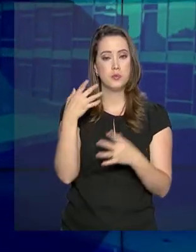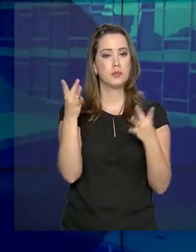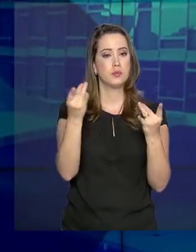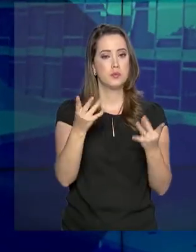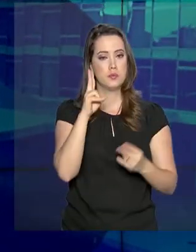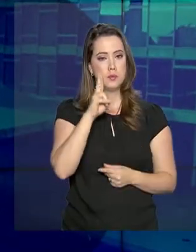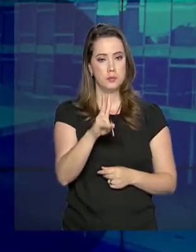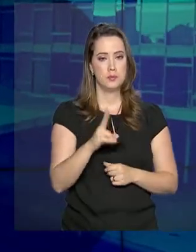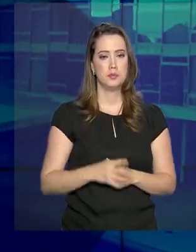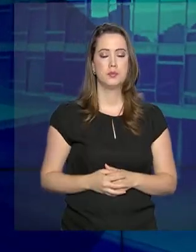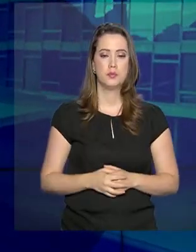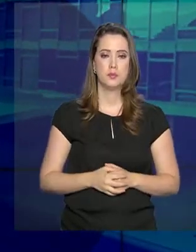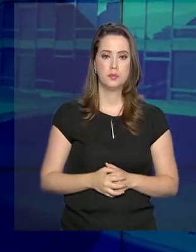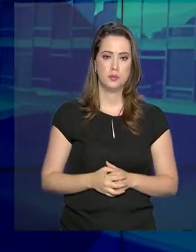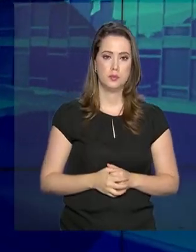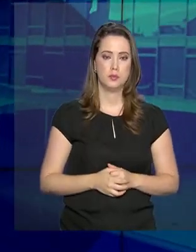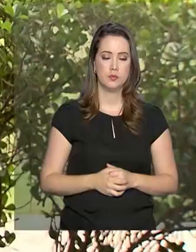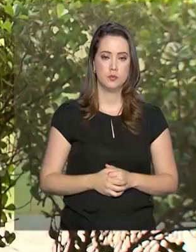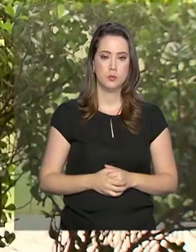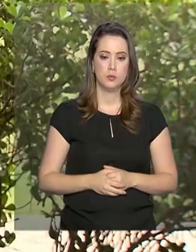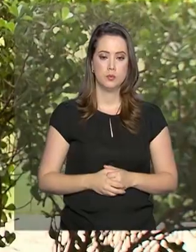repórter Gabriela Noronha.